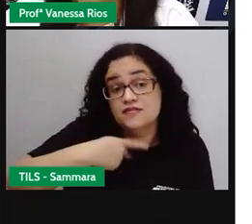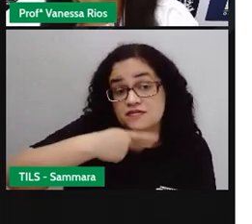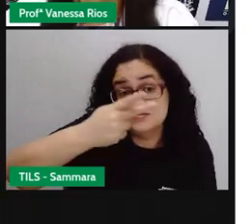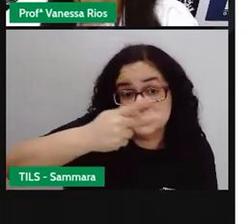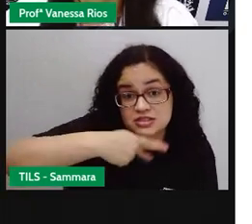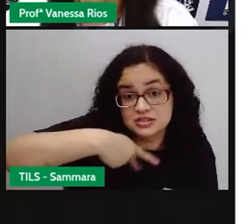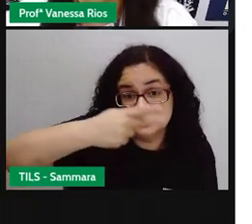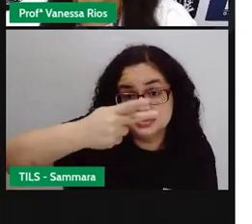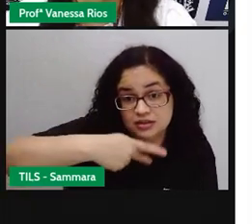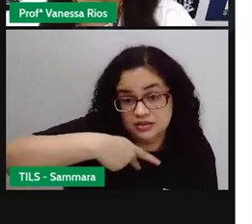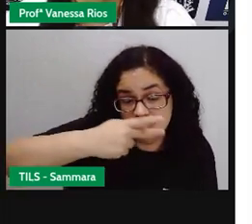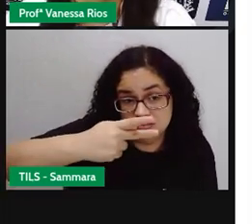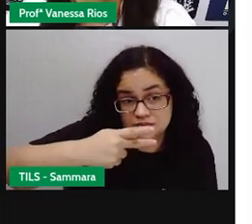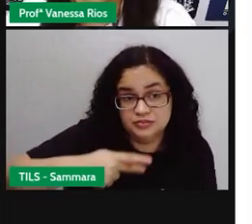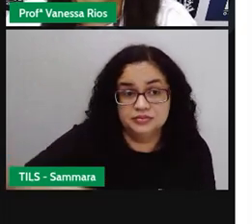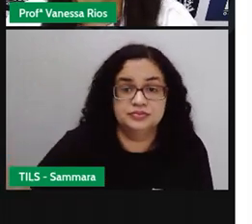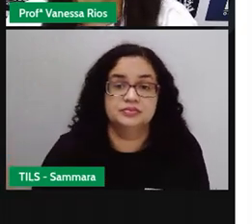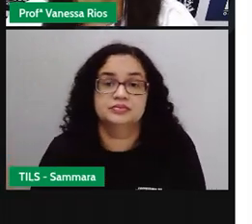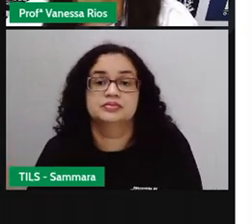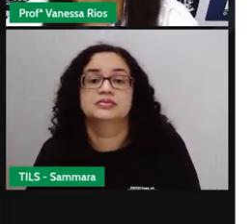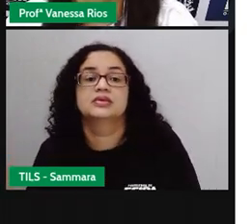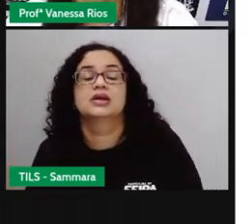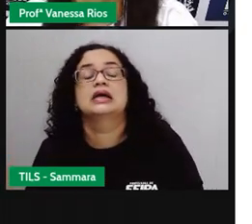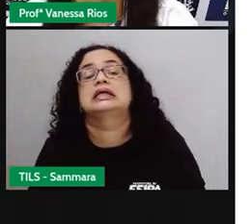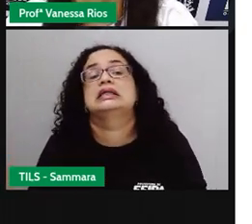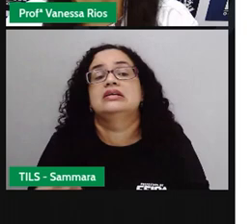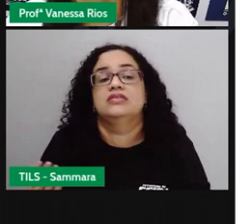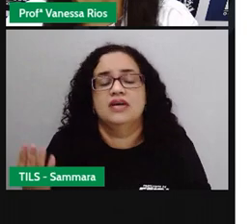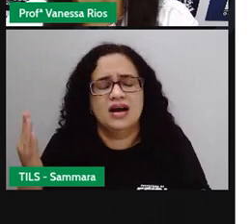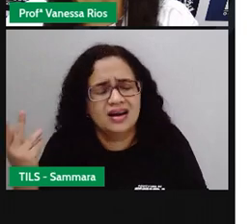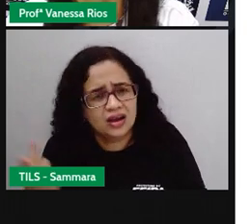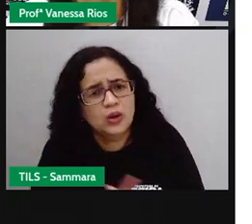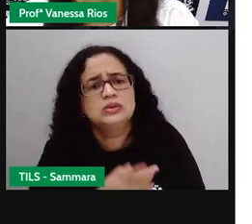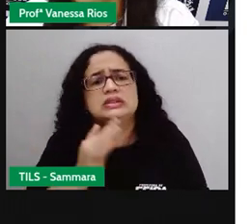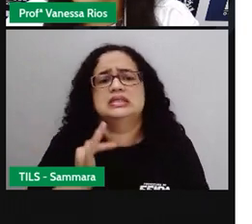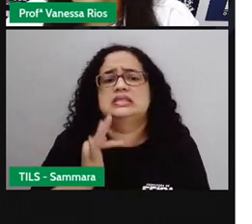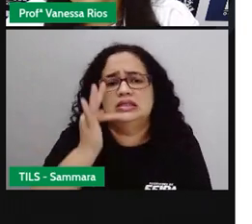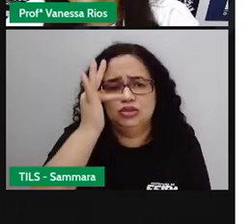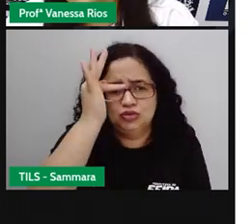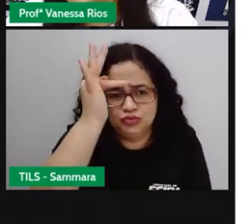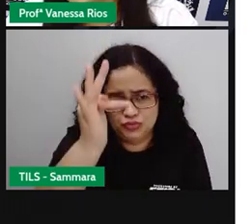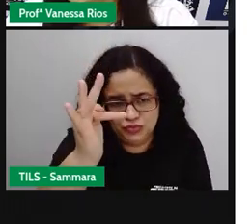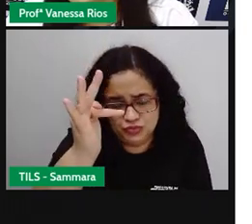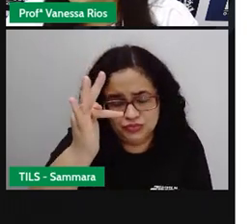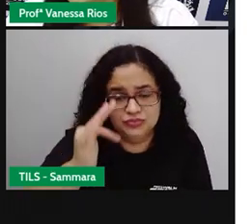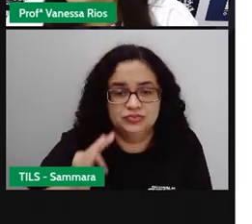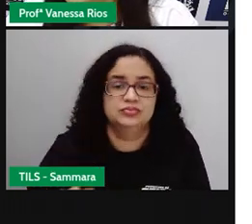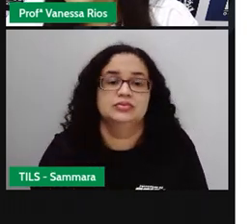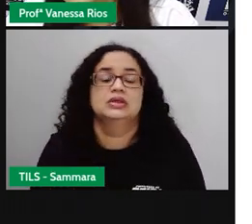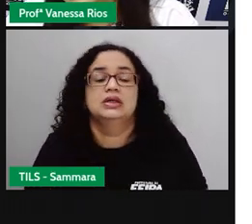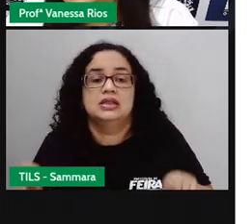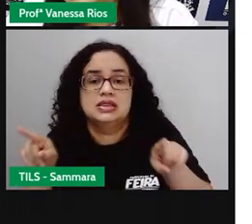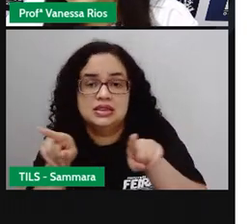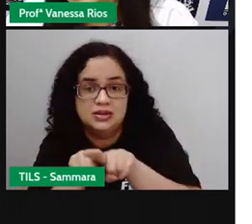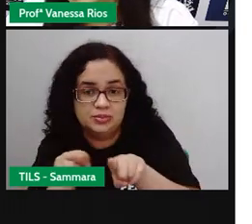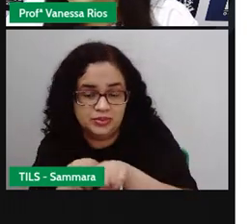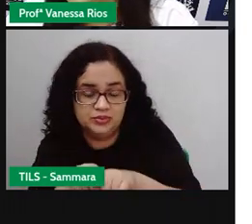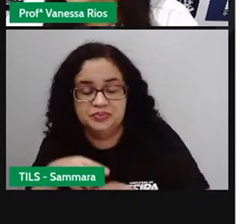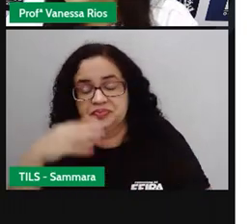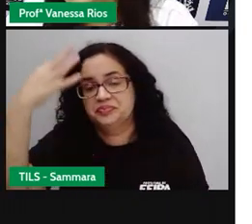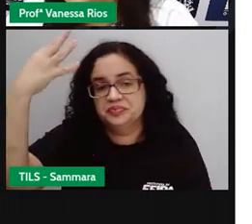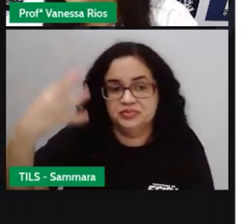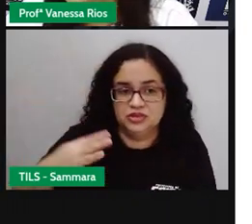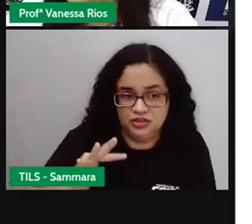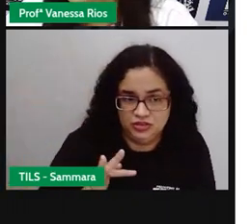visitaremos ó algo também que vai acontecer então também entra na